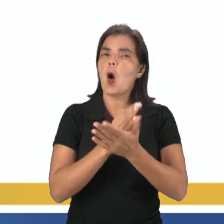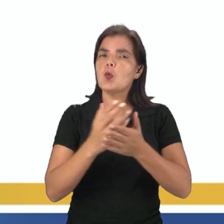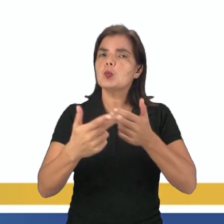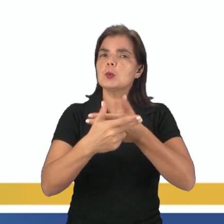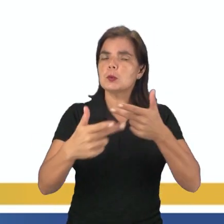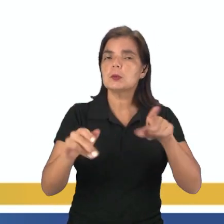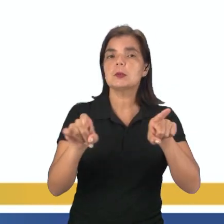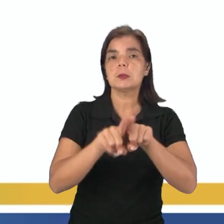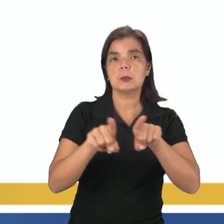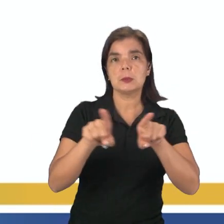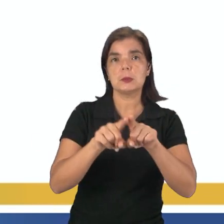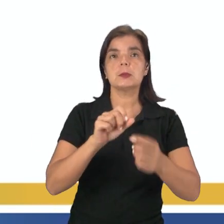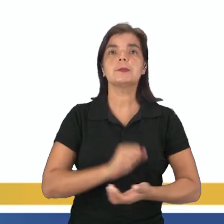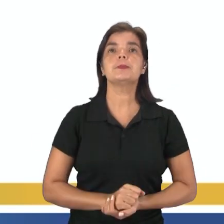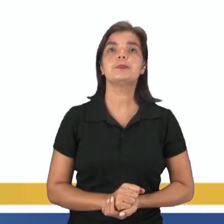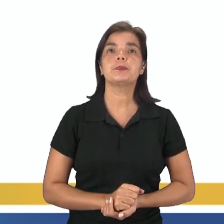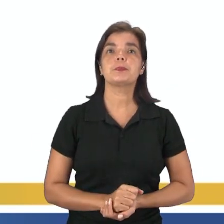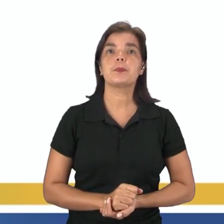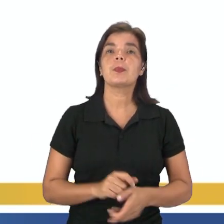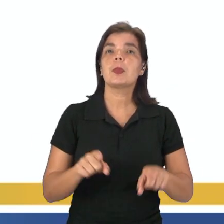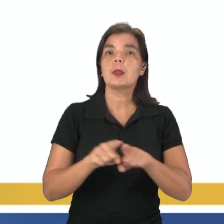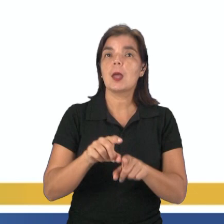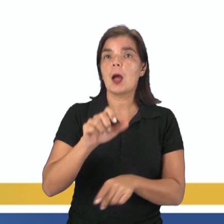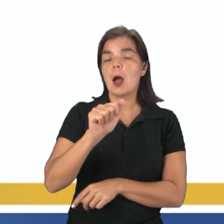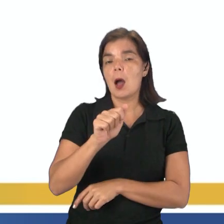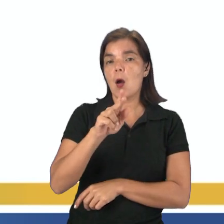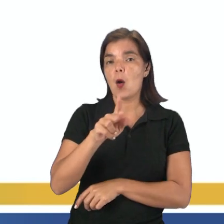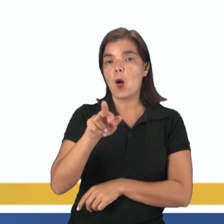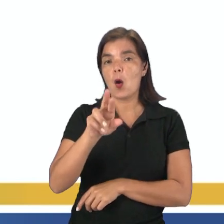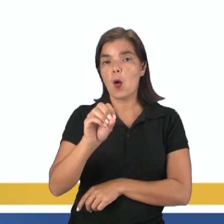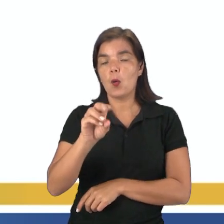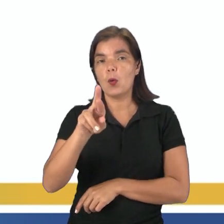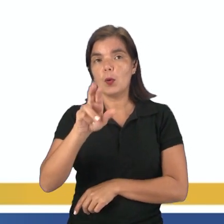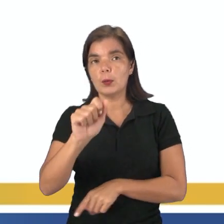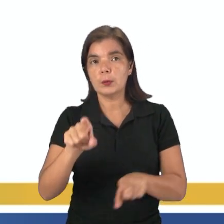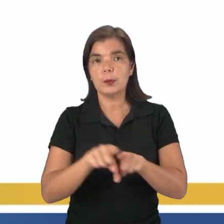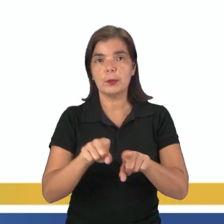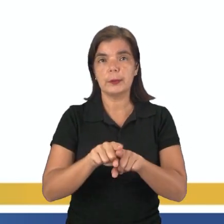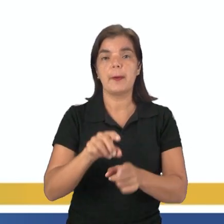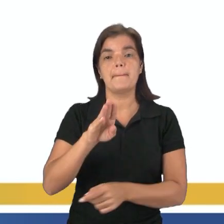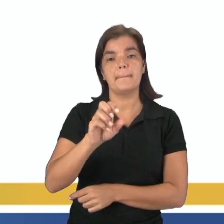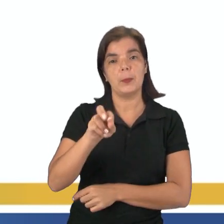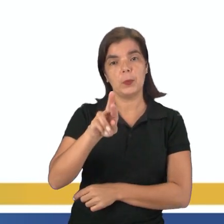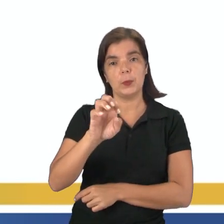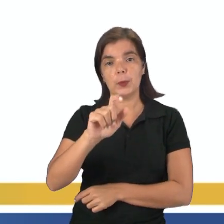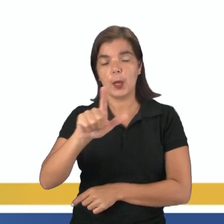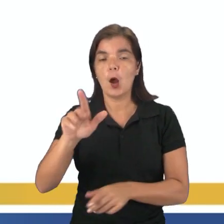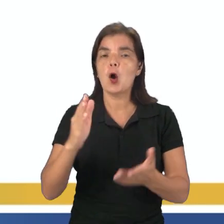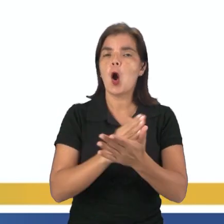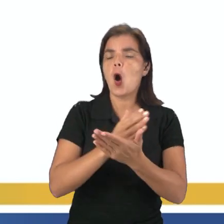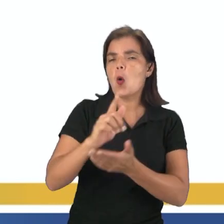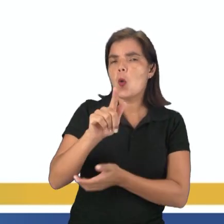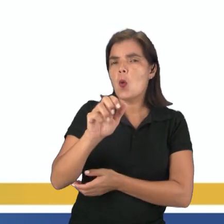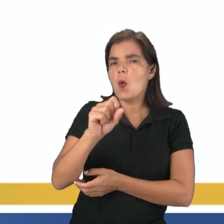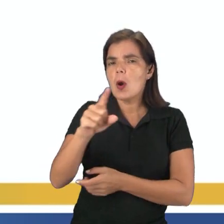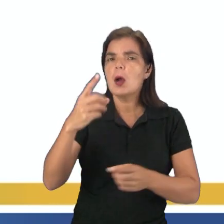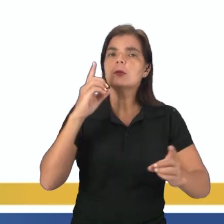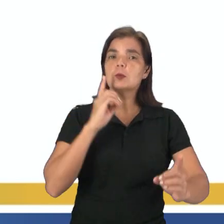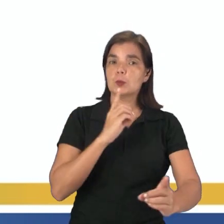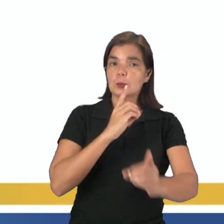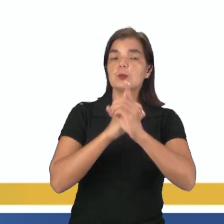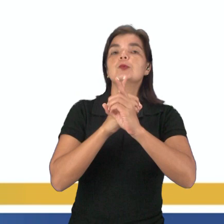fenômenos, como é o ocasionamento da aurora boreal ou da aurora austral, que eu posso ver aí quando alguns gases acabam se